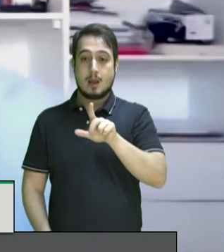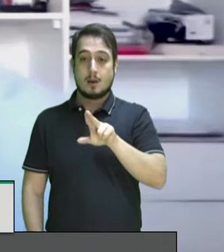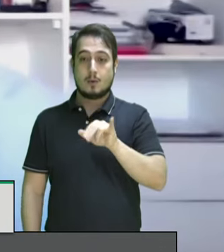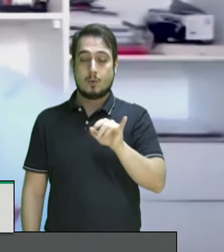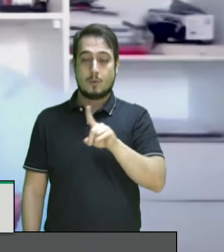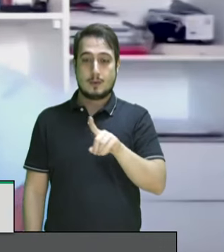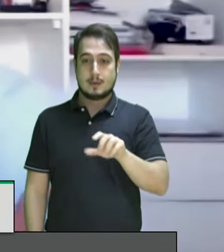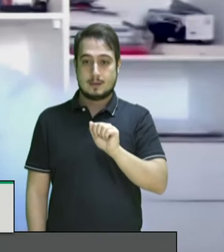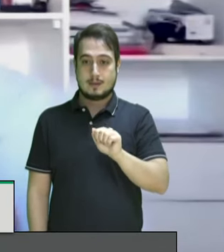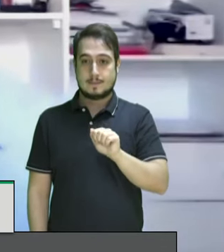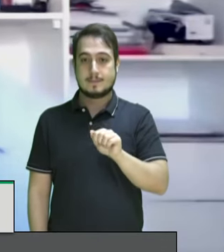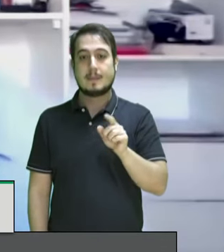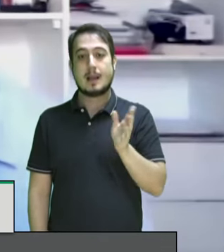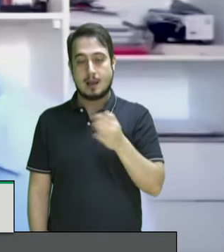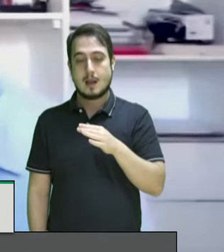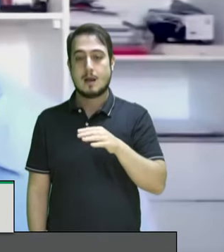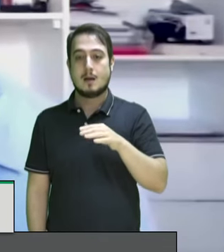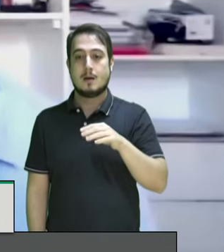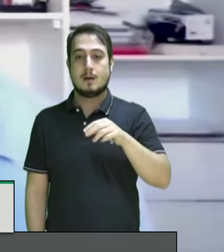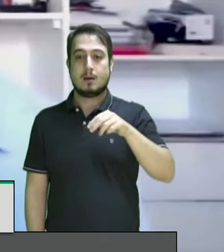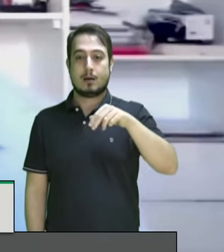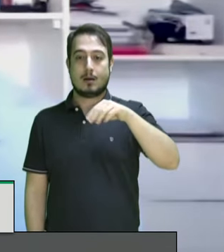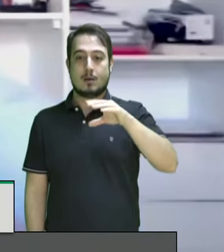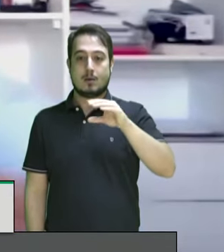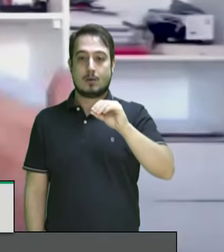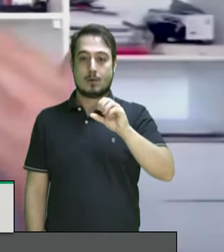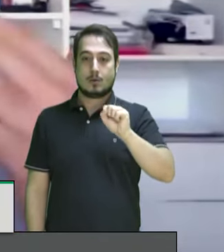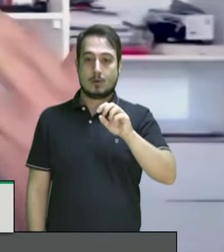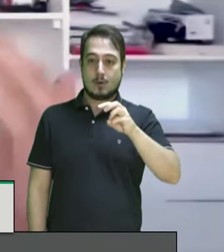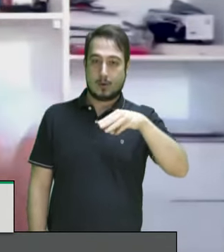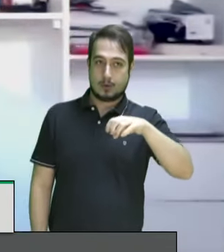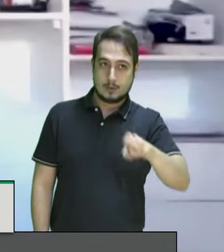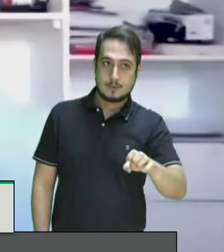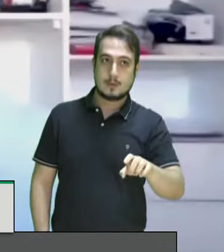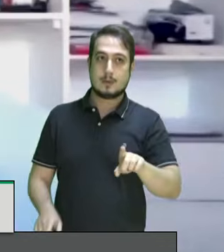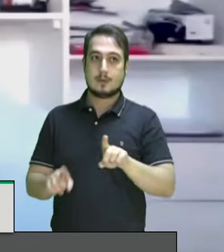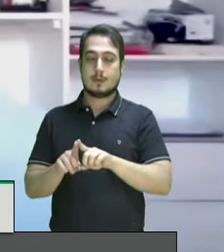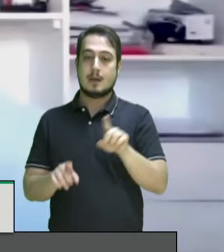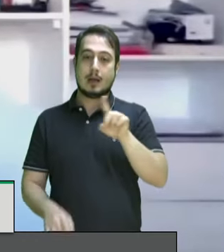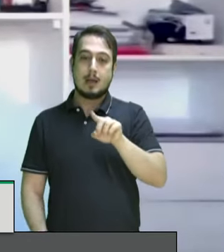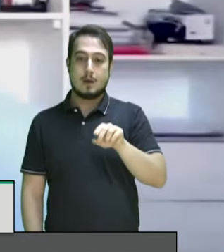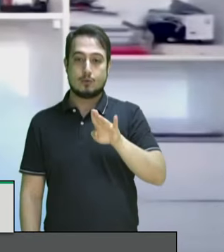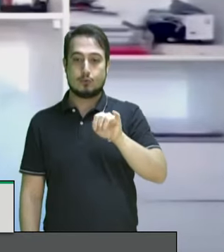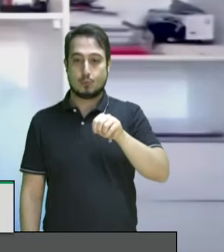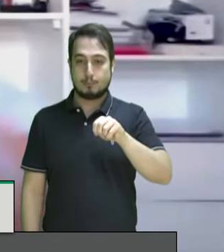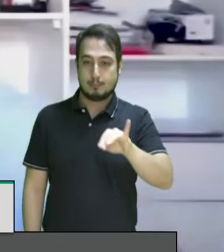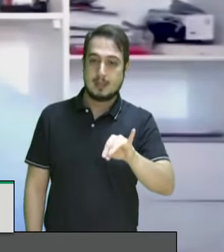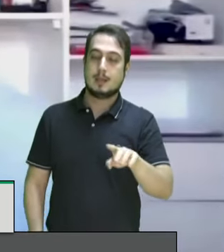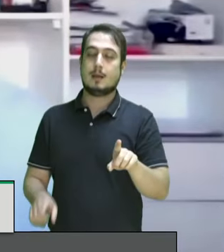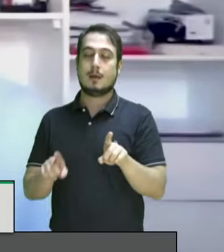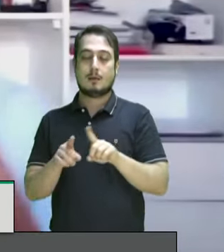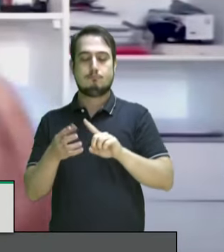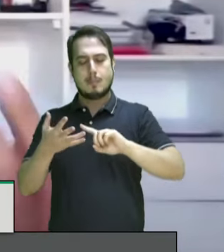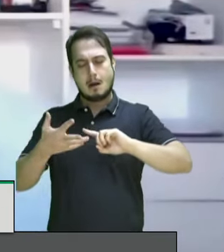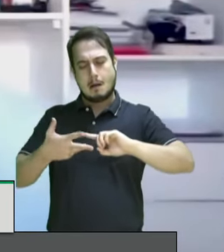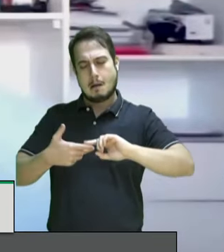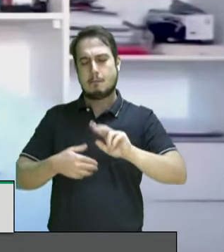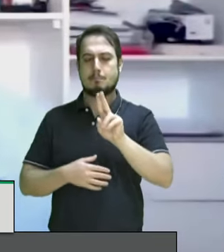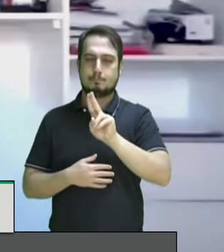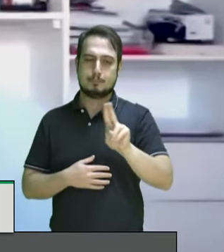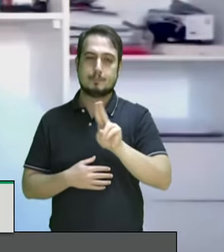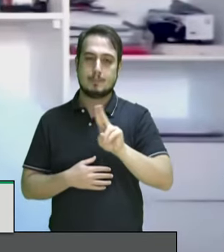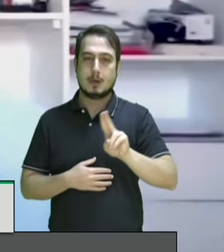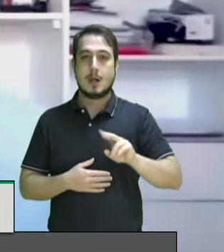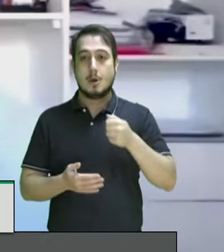Heróis, para nós, é o negro Cosme do meu Maranhão, é o zumbi dos Palmares, é o Pedro Ivo e tantos outros